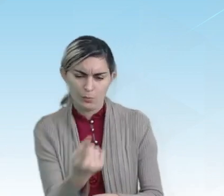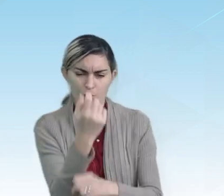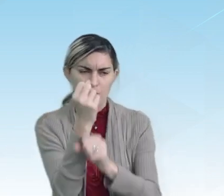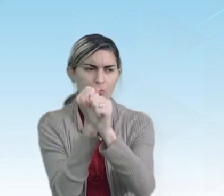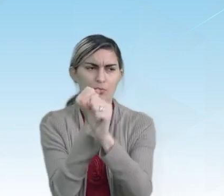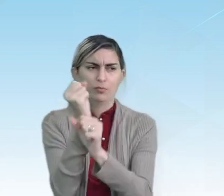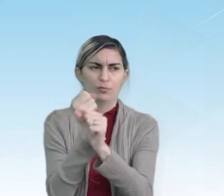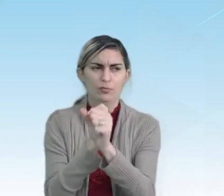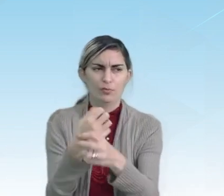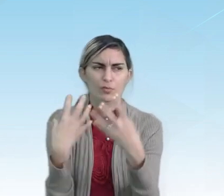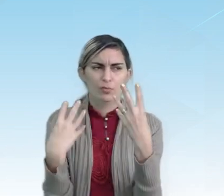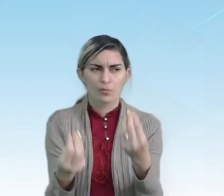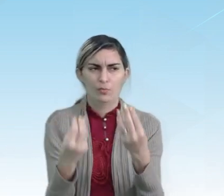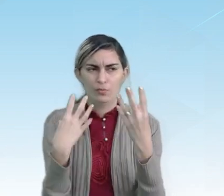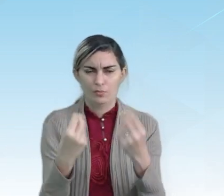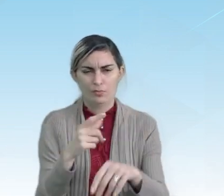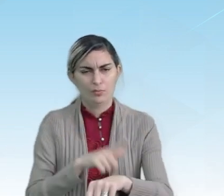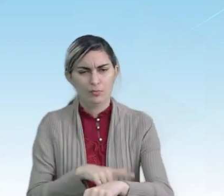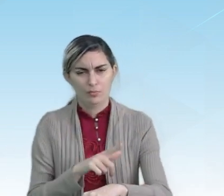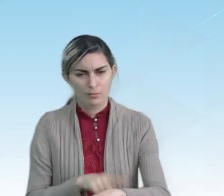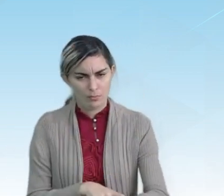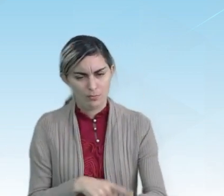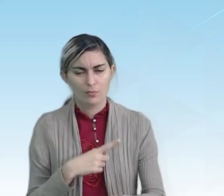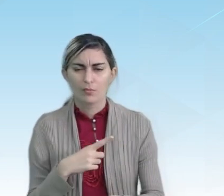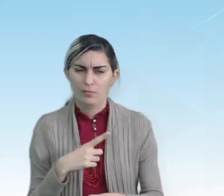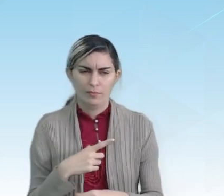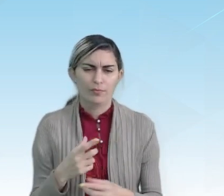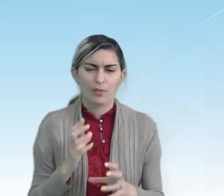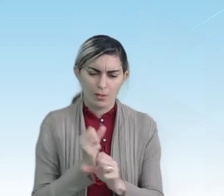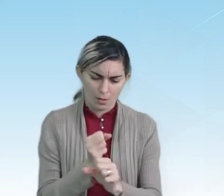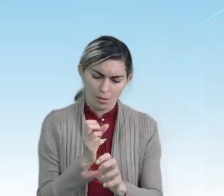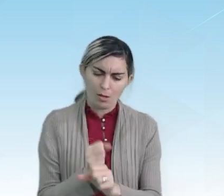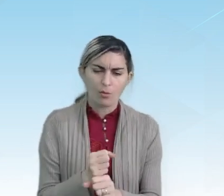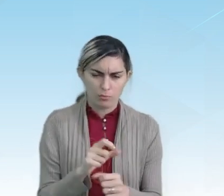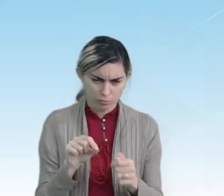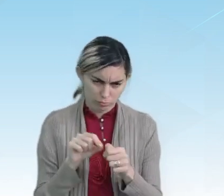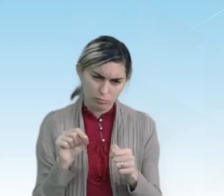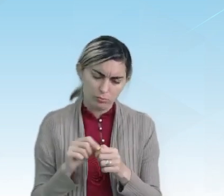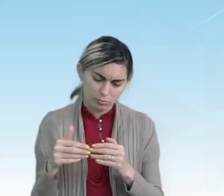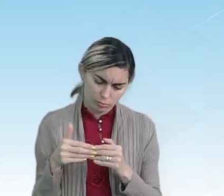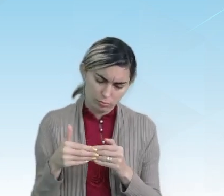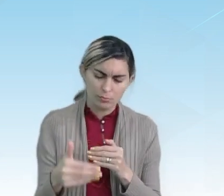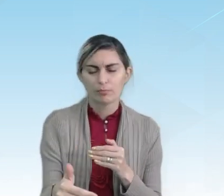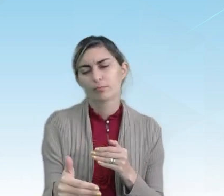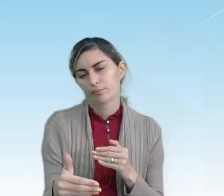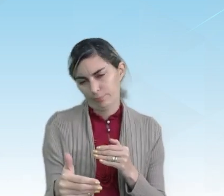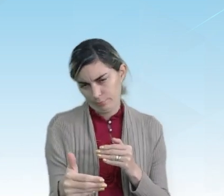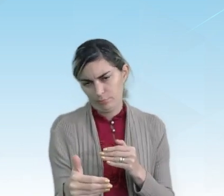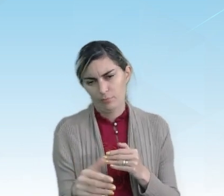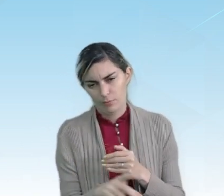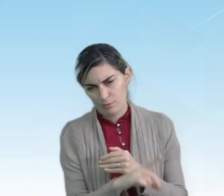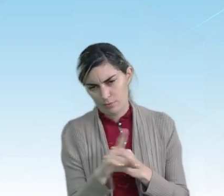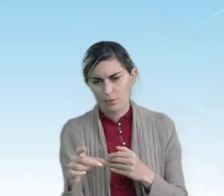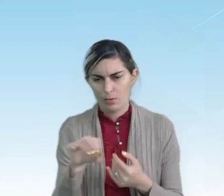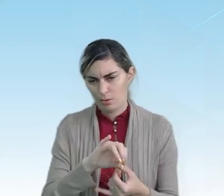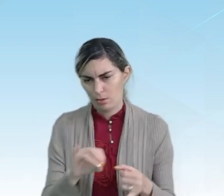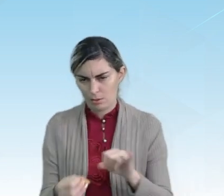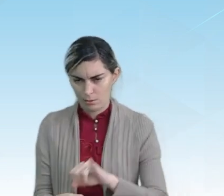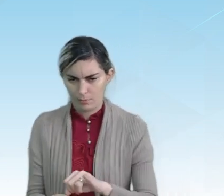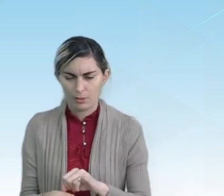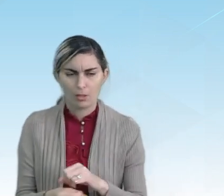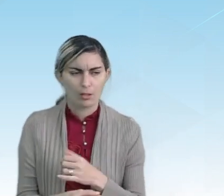anos. É muito tempo. E de acordo com cálculos realizados a partir aí das datações químicas,